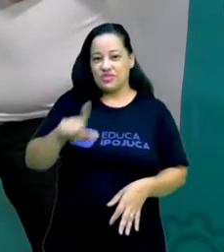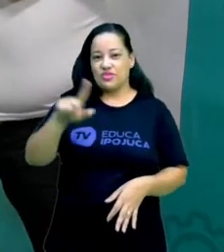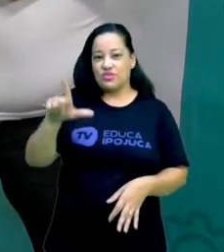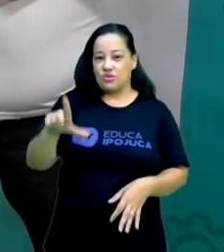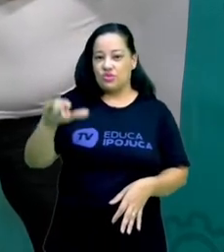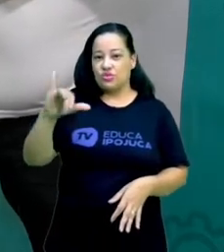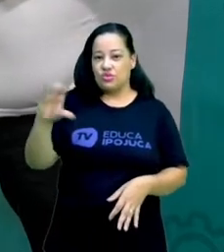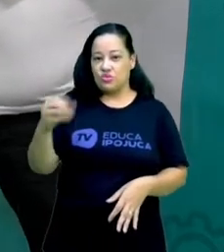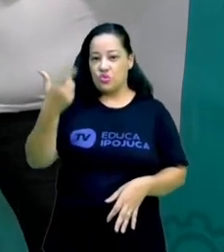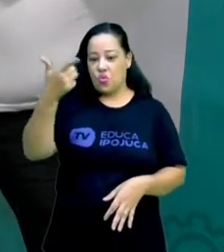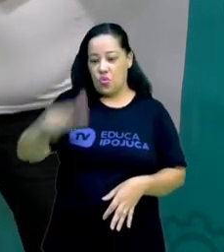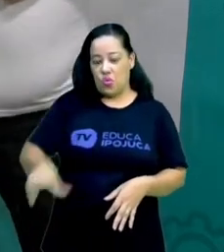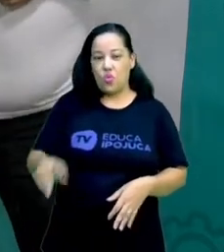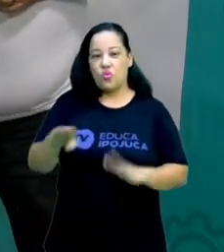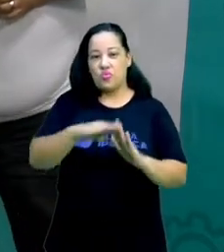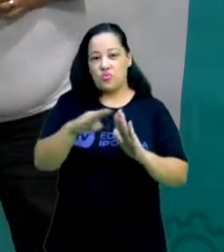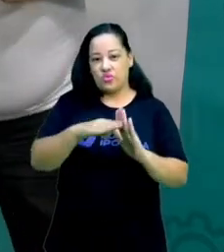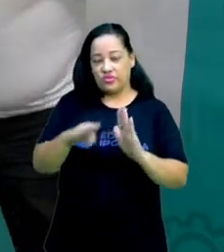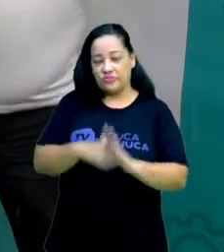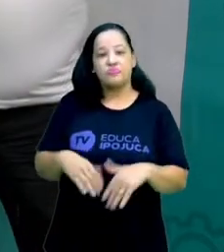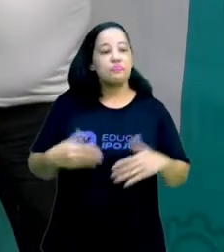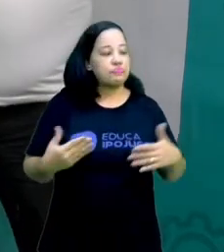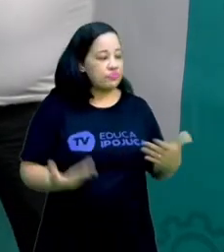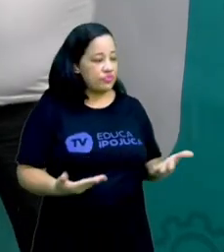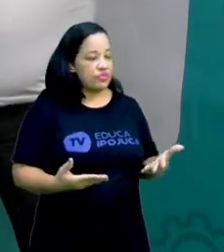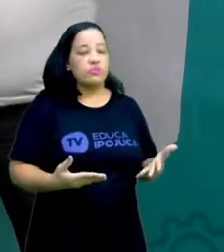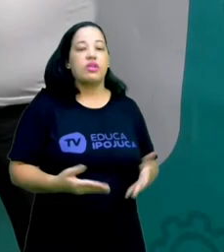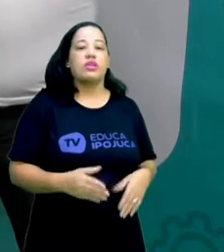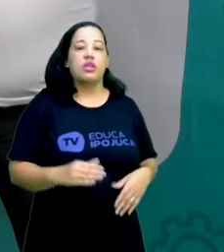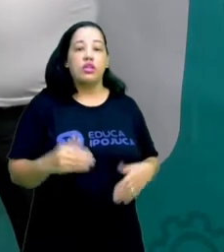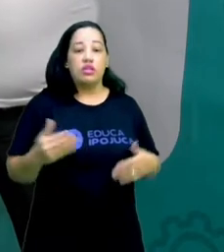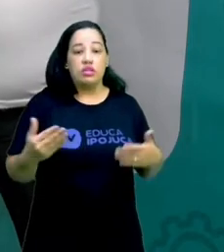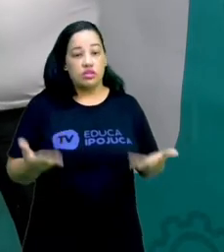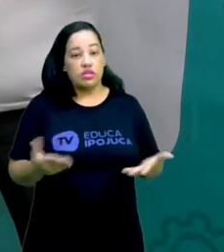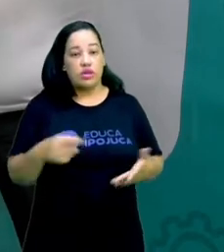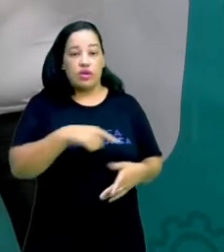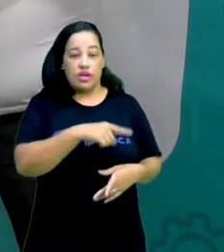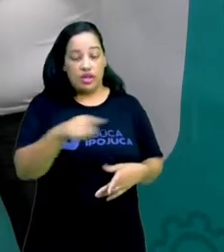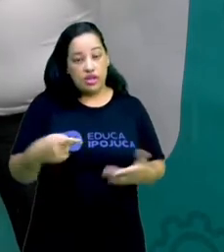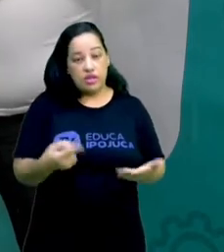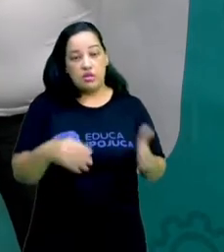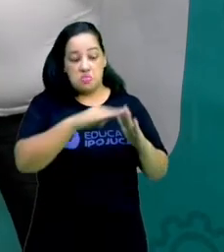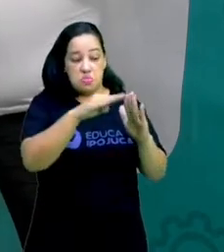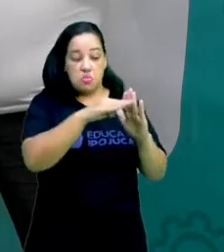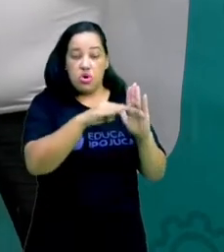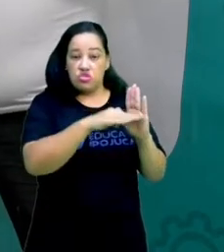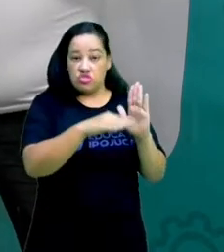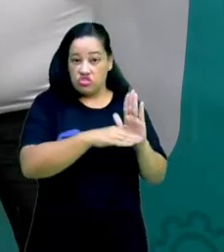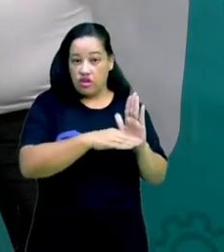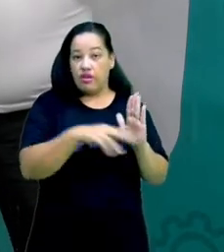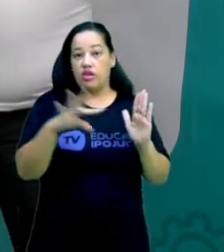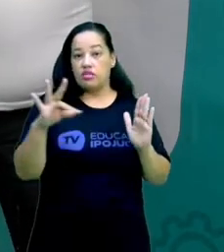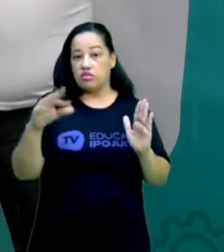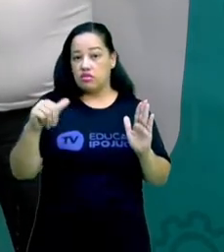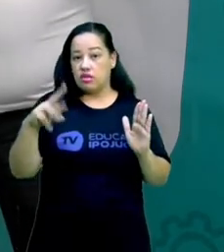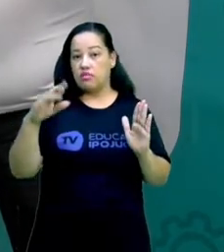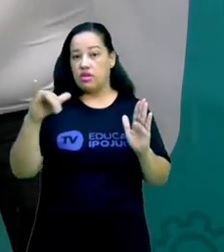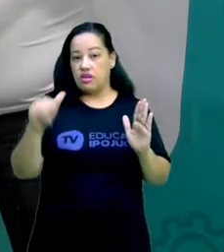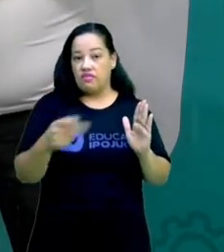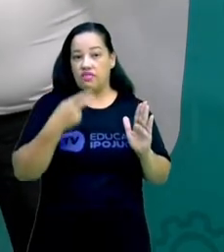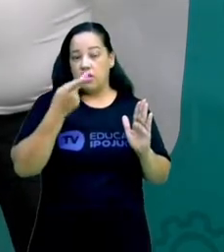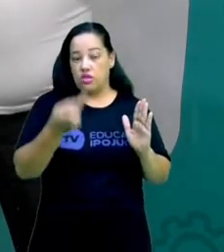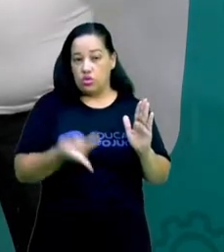projeto para falar com vocês. Vejam bem, além desses projetos que Tamara falou aqui, que são